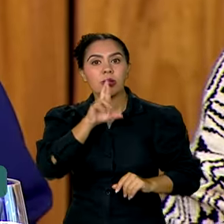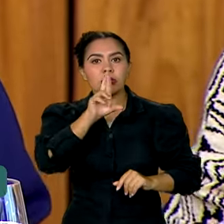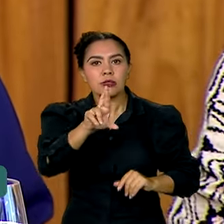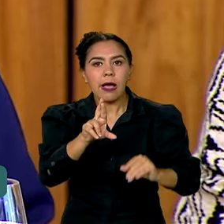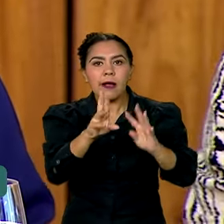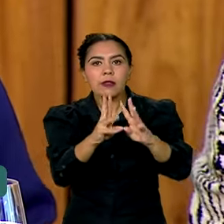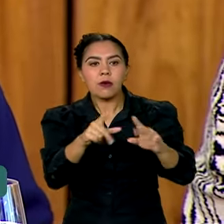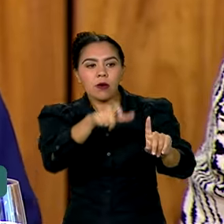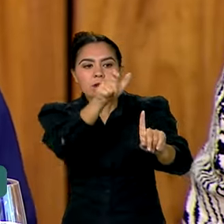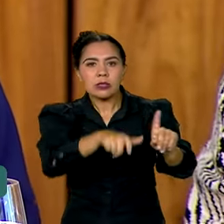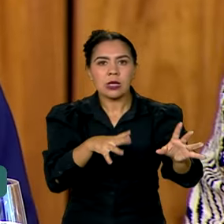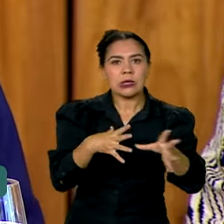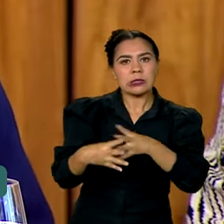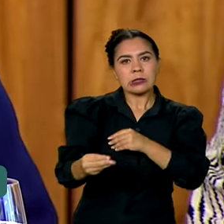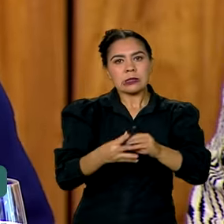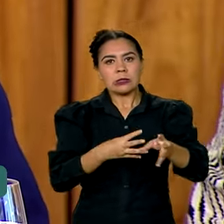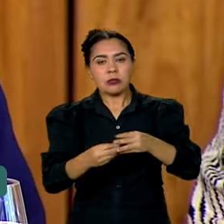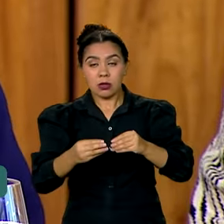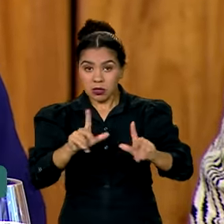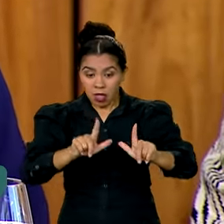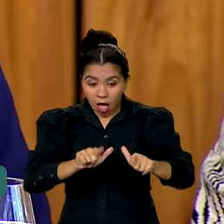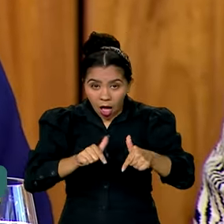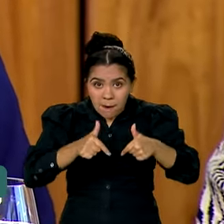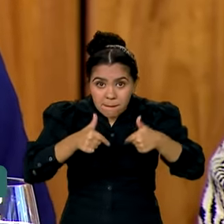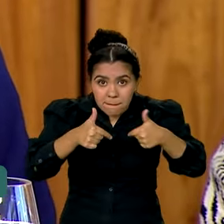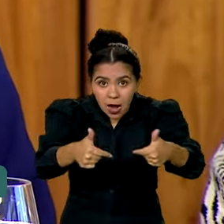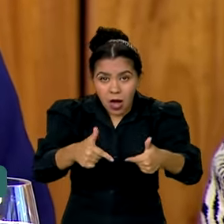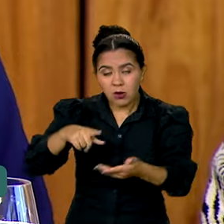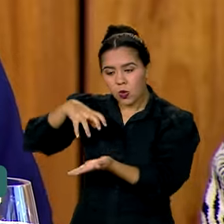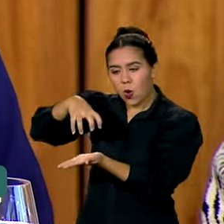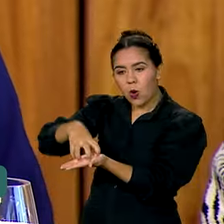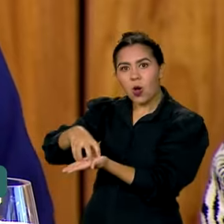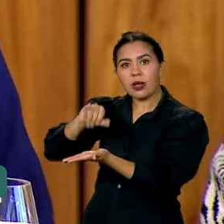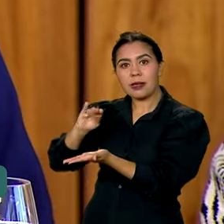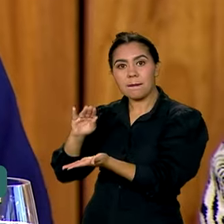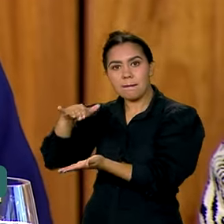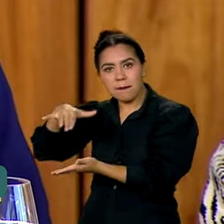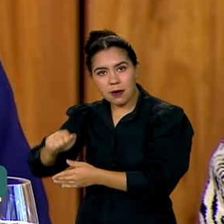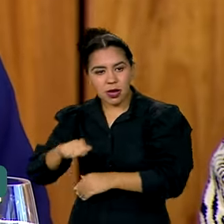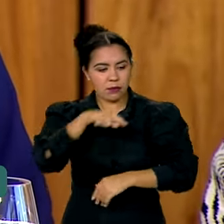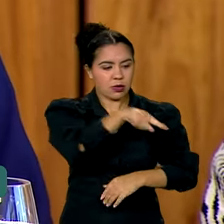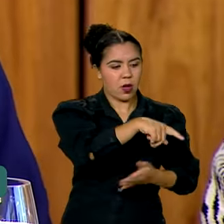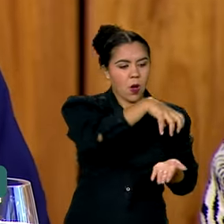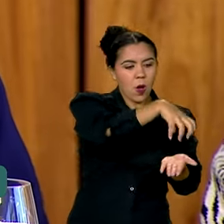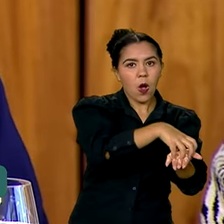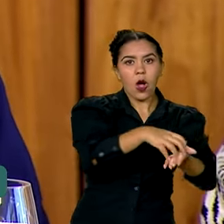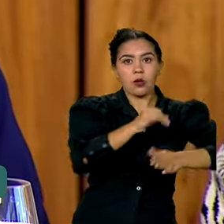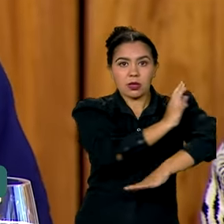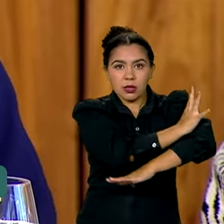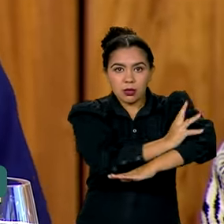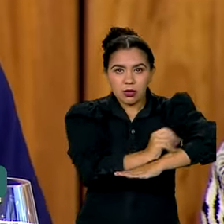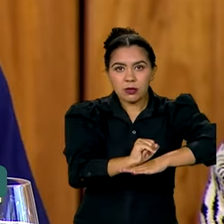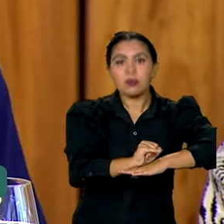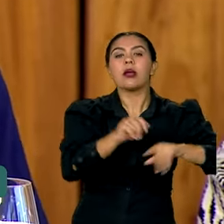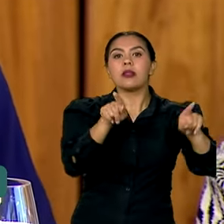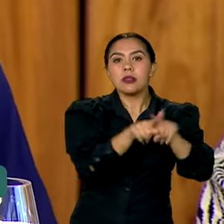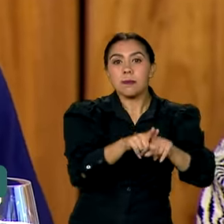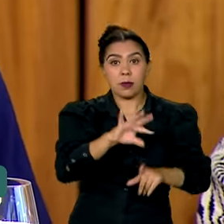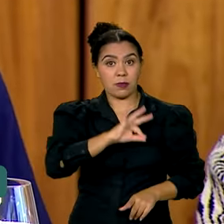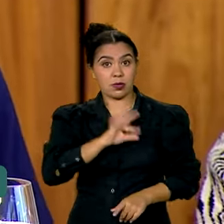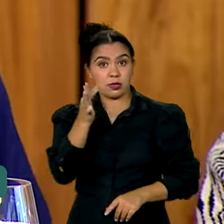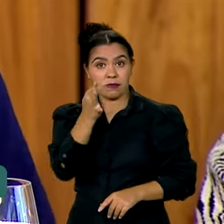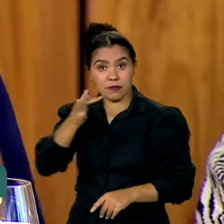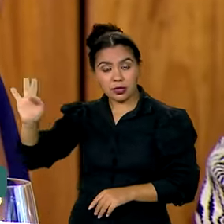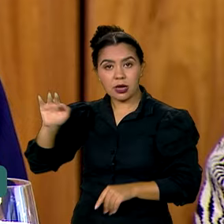do criminoso. Esse trabalho, IBAMA, ICMBio, Polícia Federal, Polícia Federal Rodoviária e